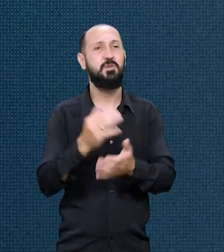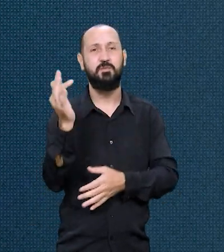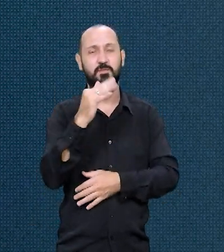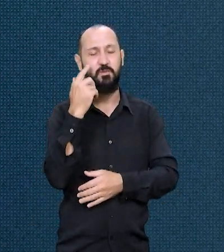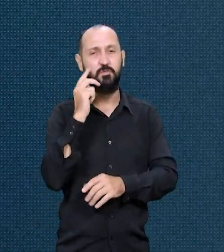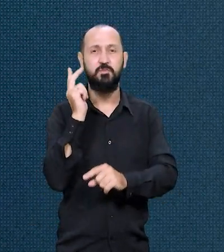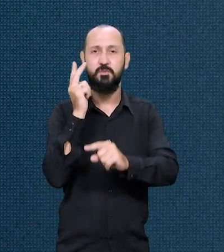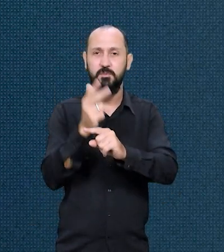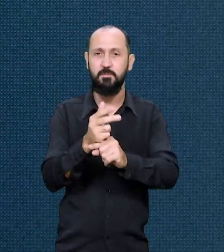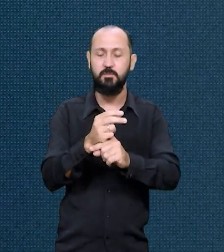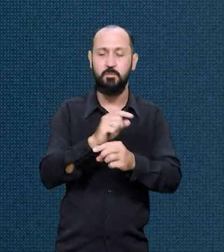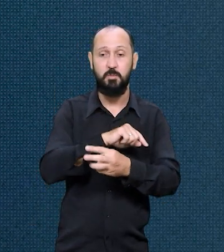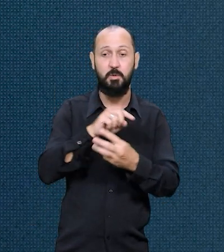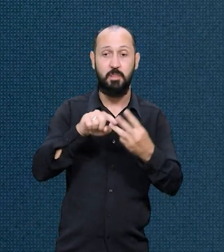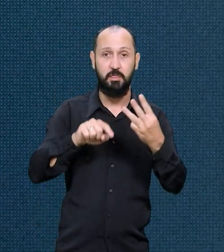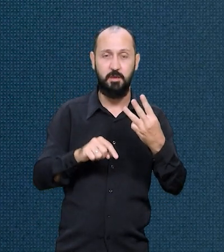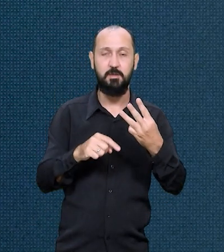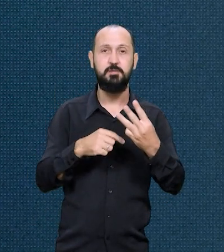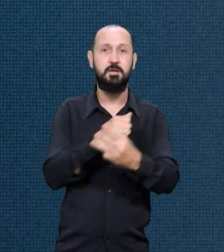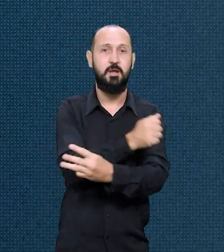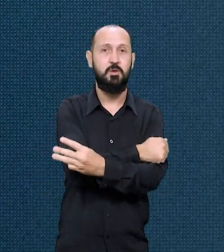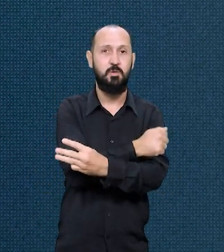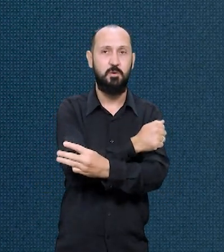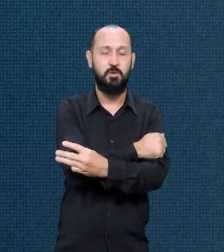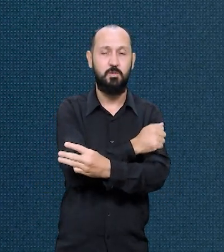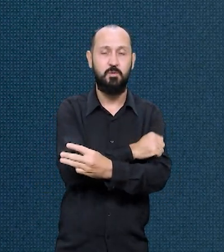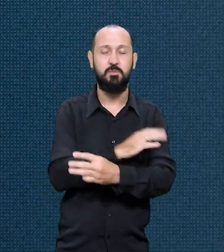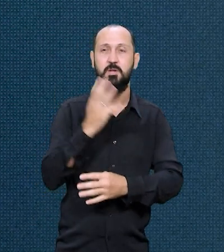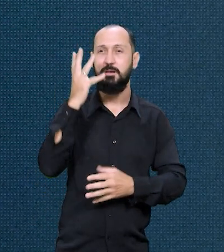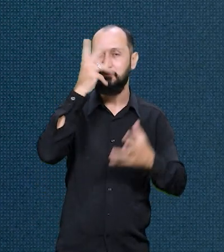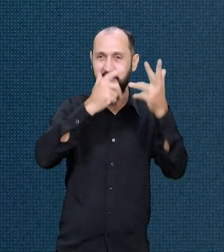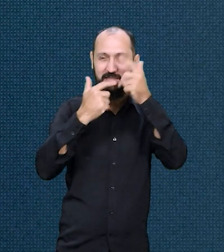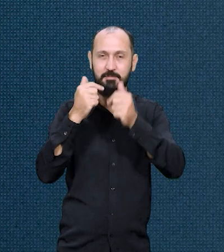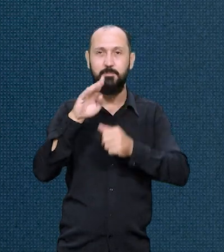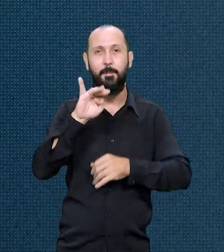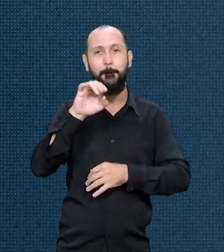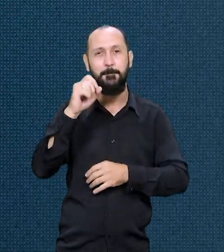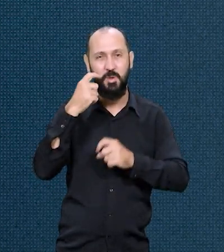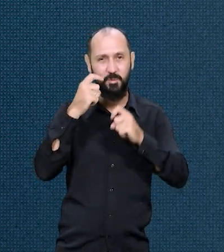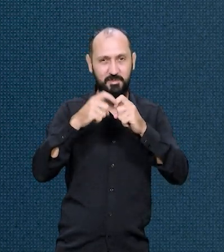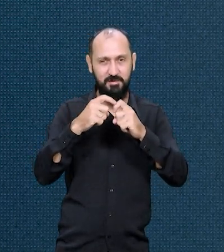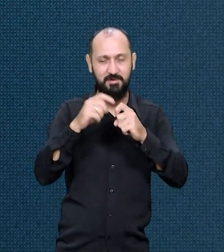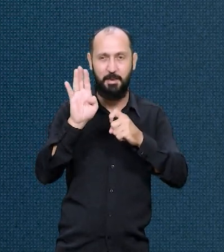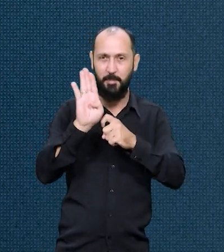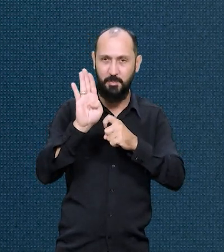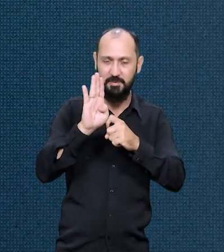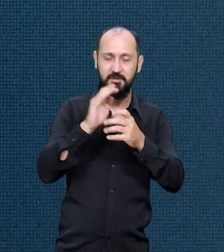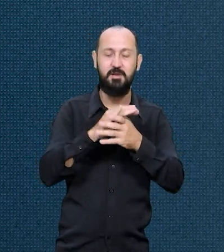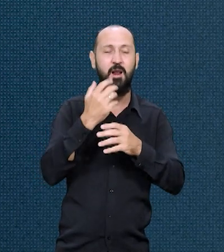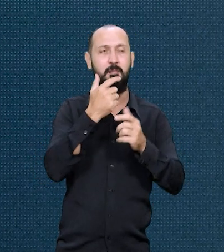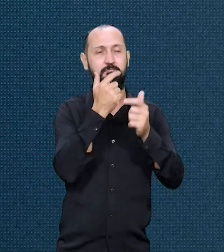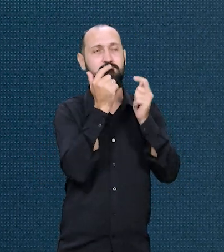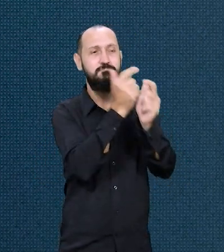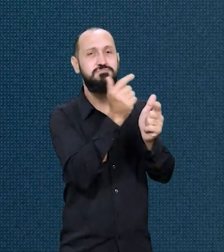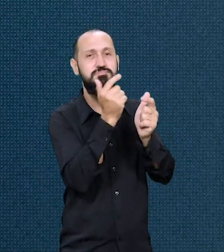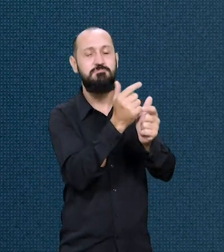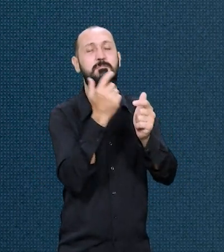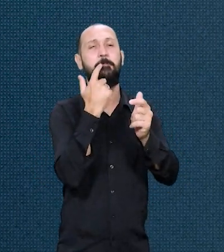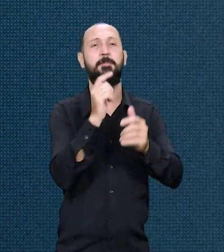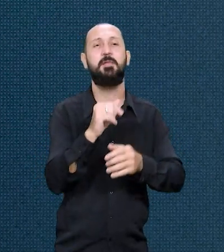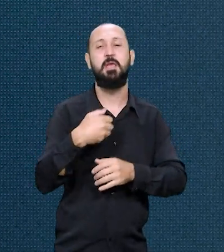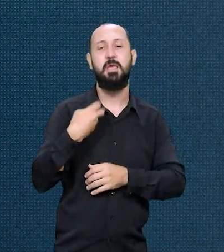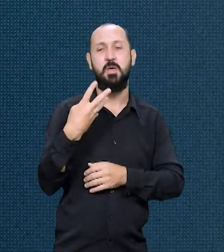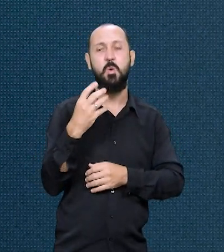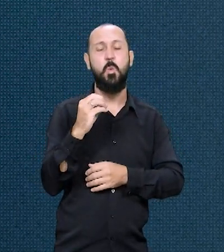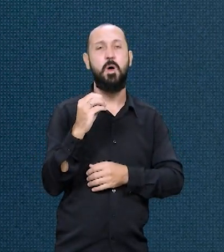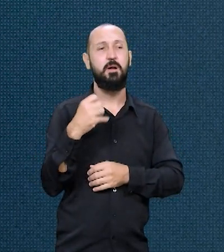O vídeo foi gravado por três alunas de biomedicina em Bauru, interior de São Paulo. Elas debocham de uma colega de sala que tem mais